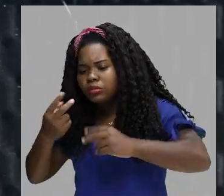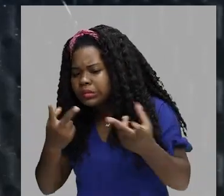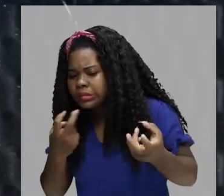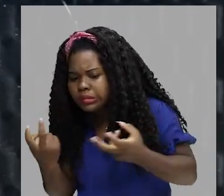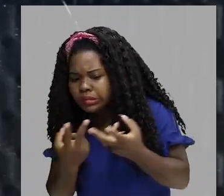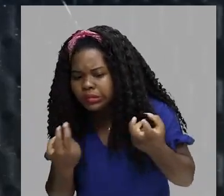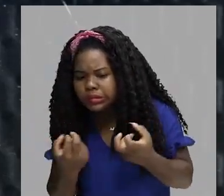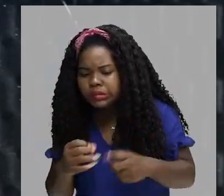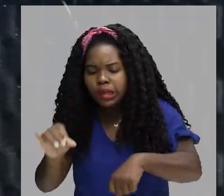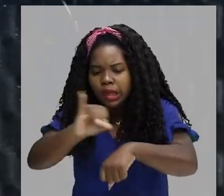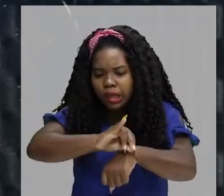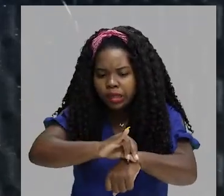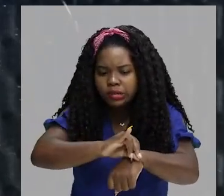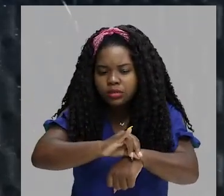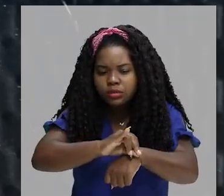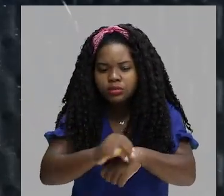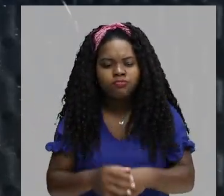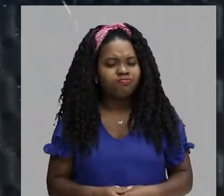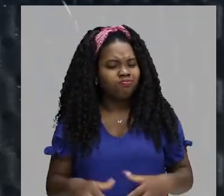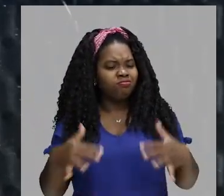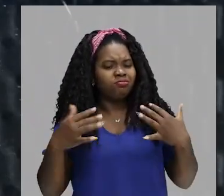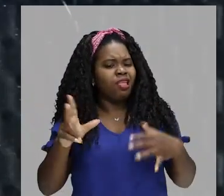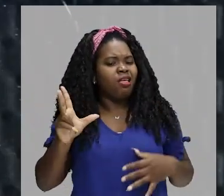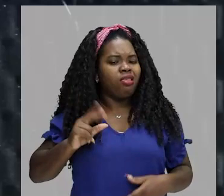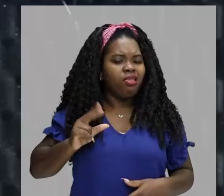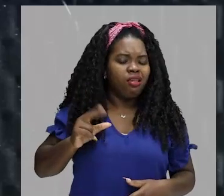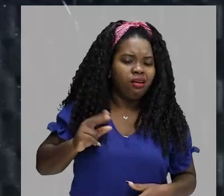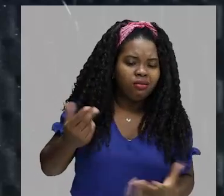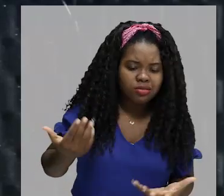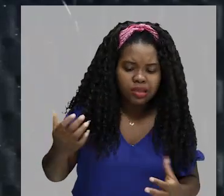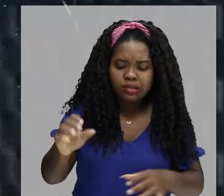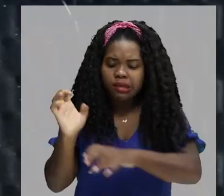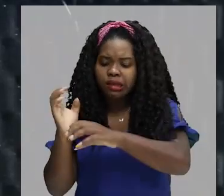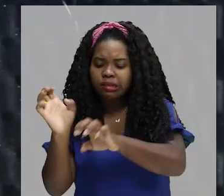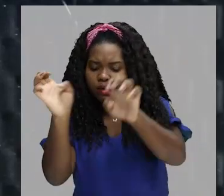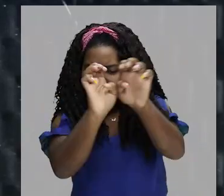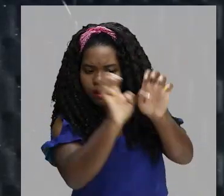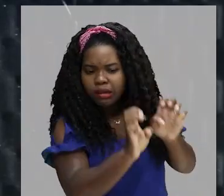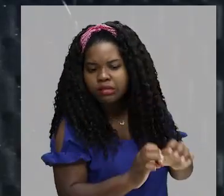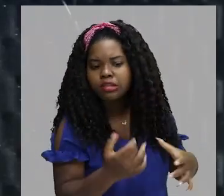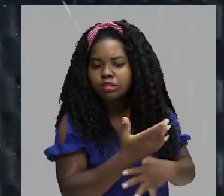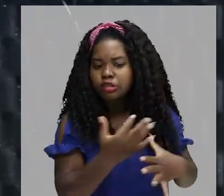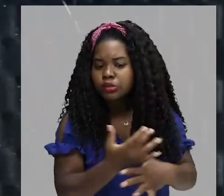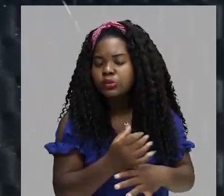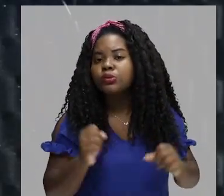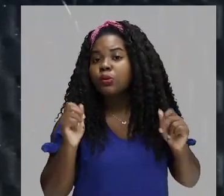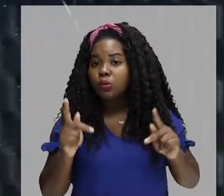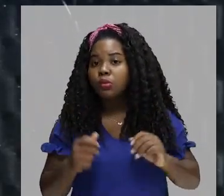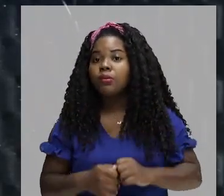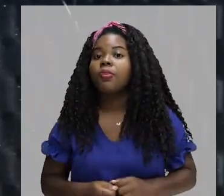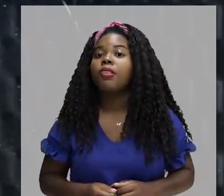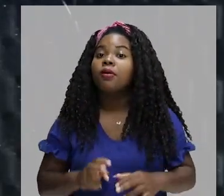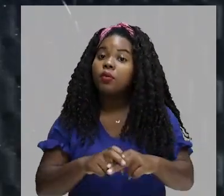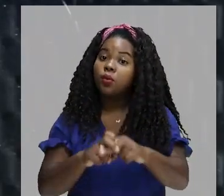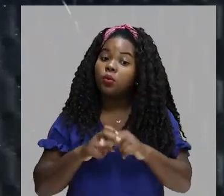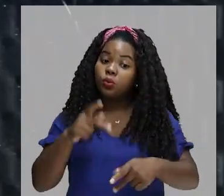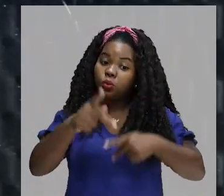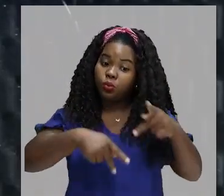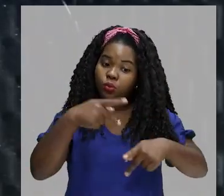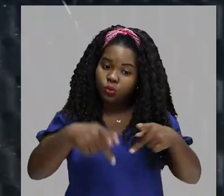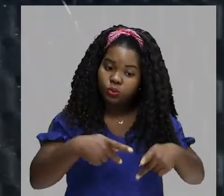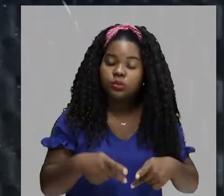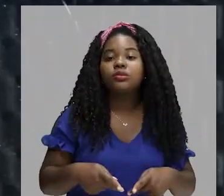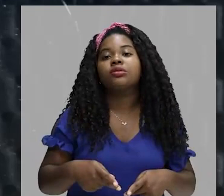capital do Impero Asteca, ficaram surpresos com aquela estrutura de cidade que estavam olhando. Por isso que esses povos são